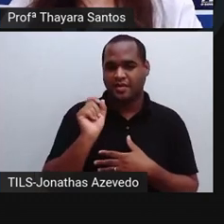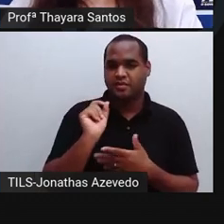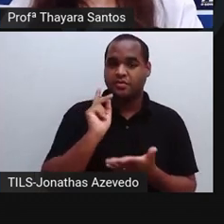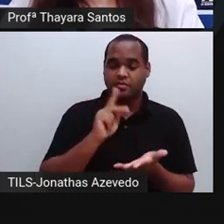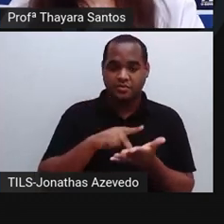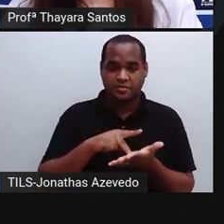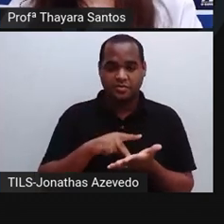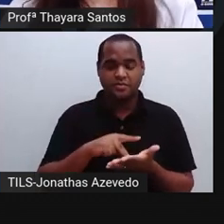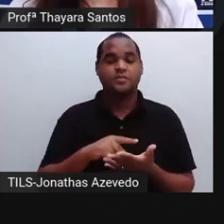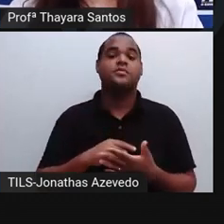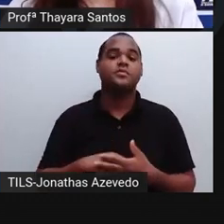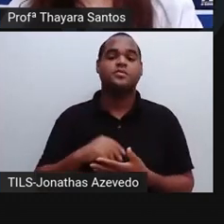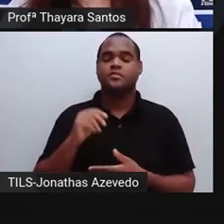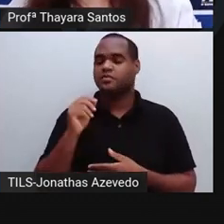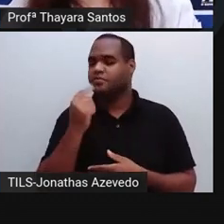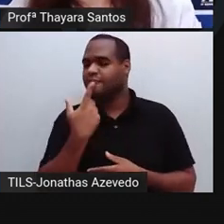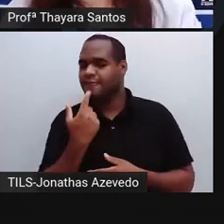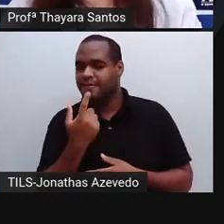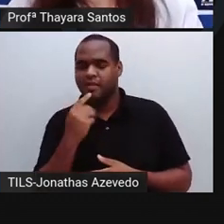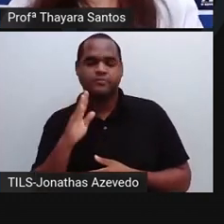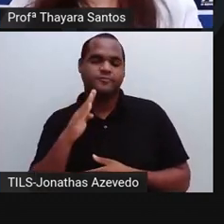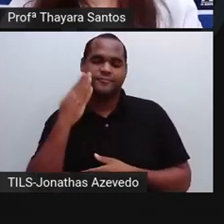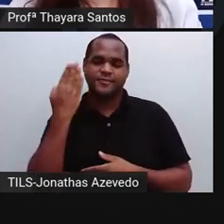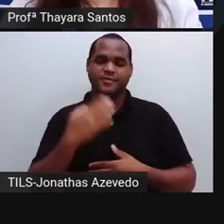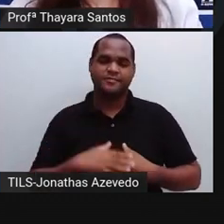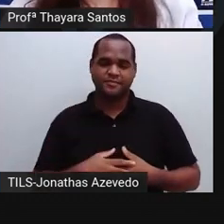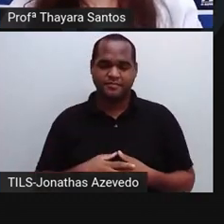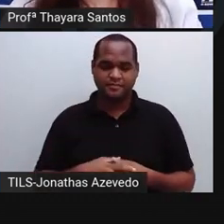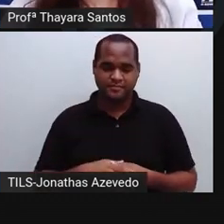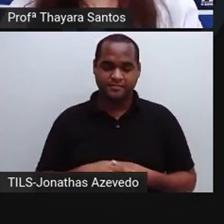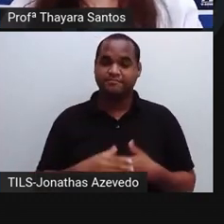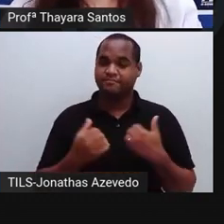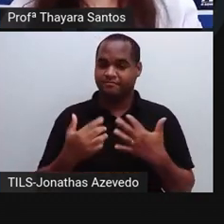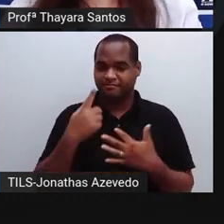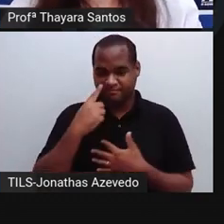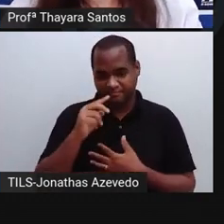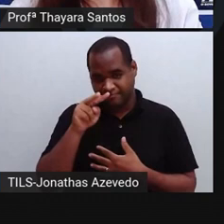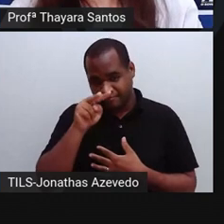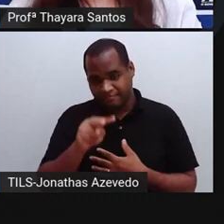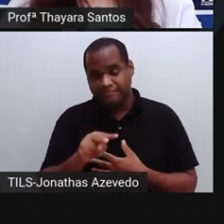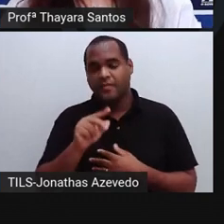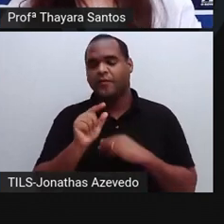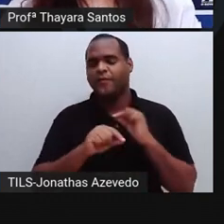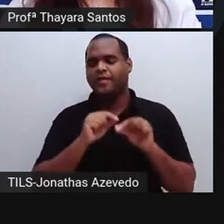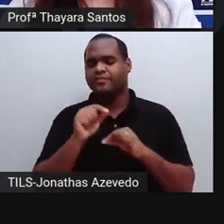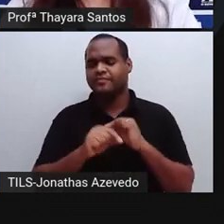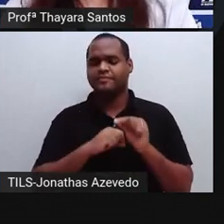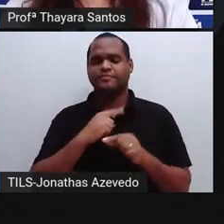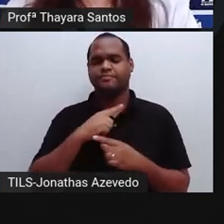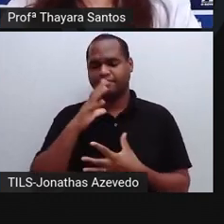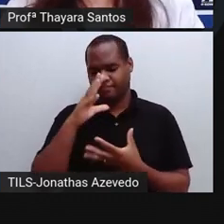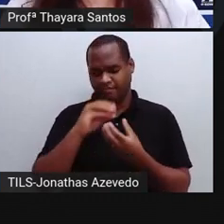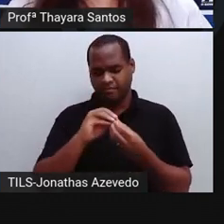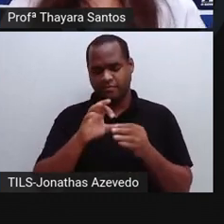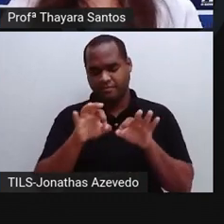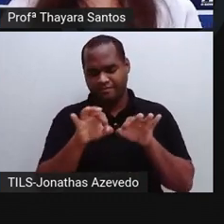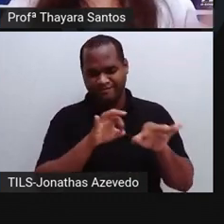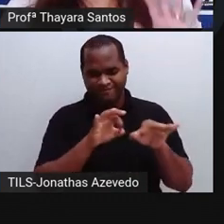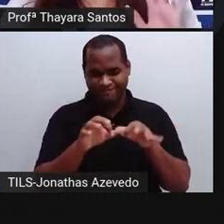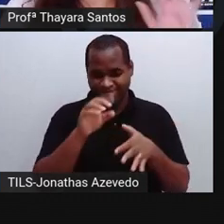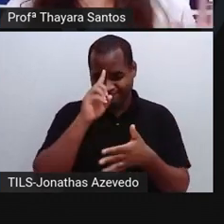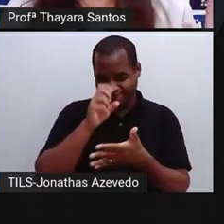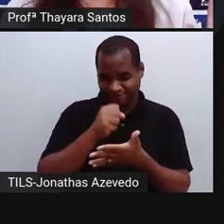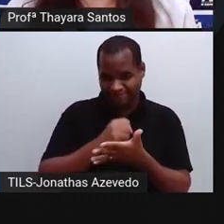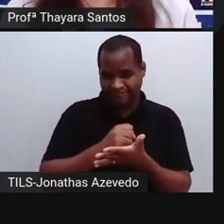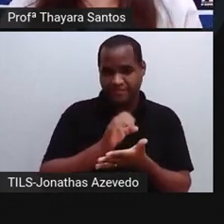verdadeiro. Vermelhinho, é falso. Então, a gente vai ler a afirmação e vamos resolver, né? Vamos decidir